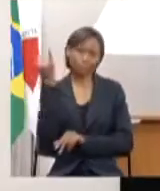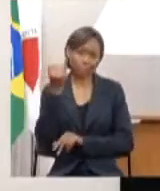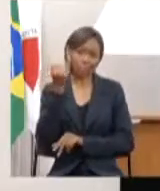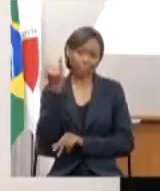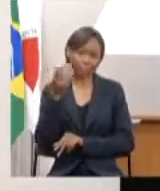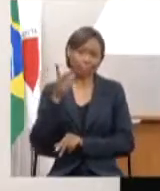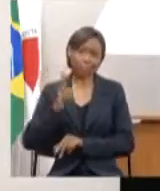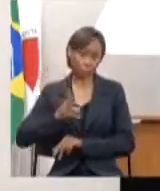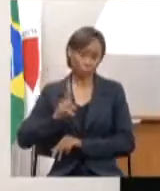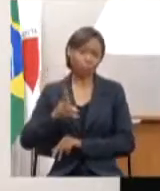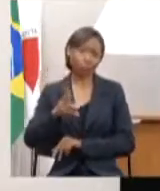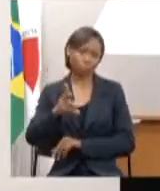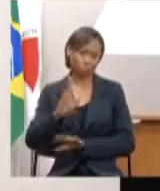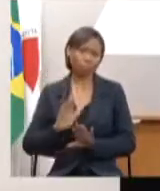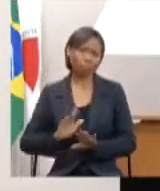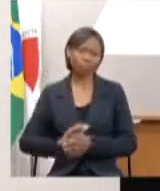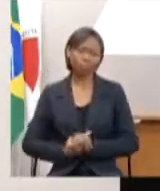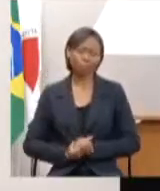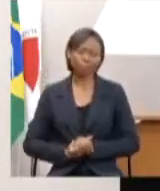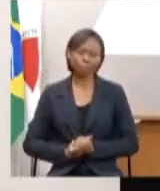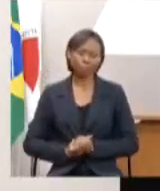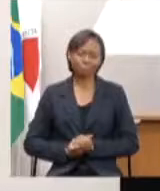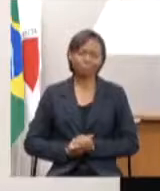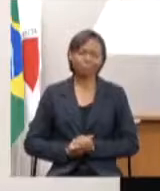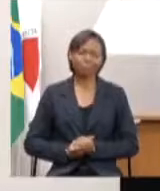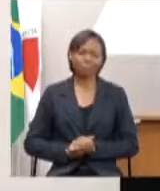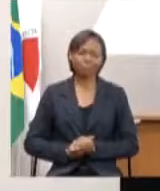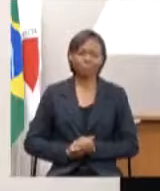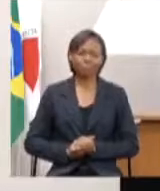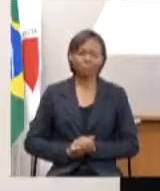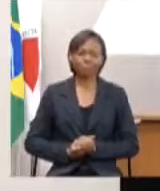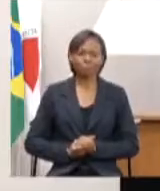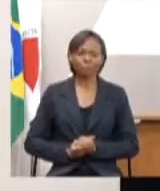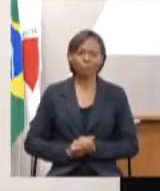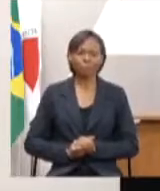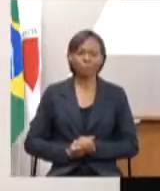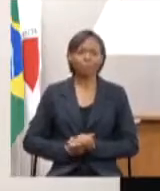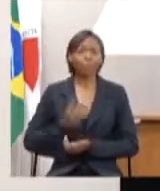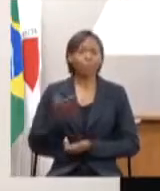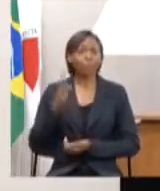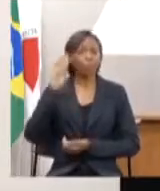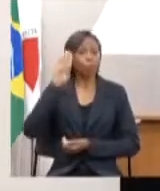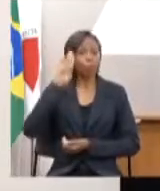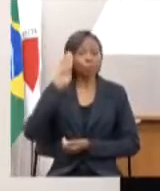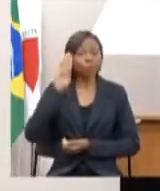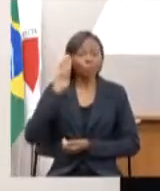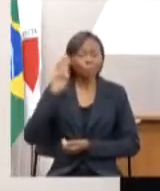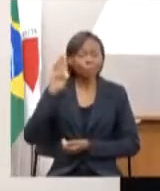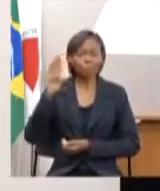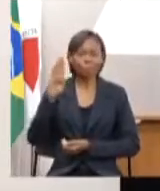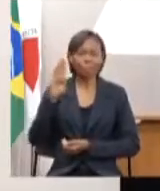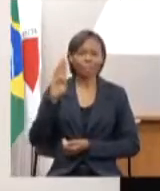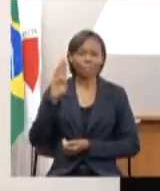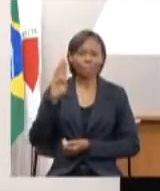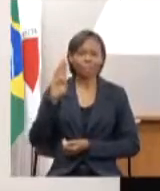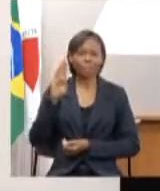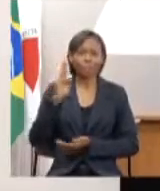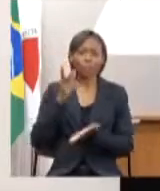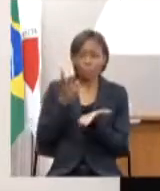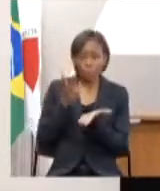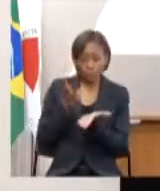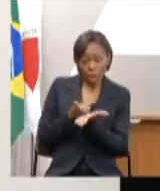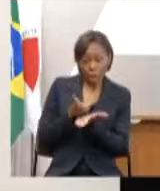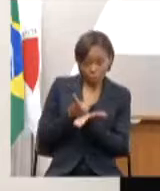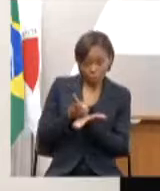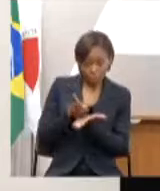descontinuidade. E um dos pontos principais para não se ter descontinuidade